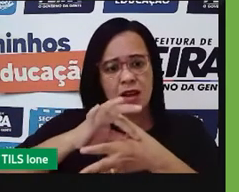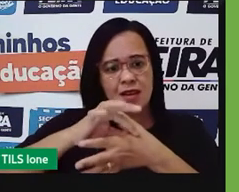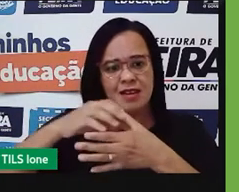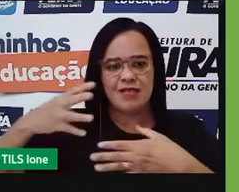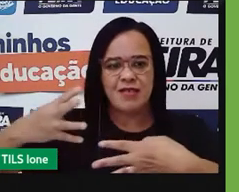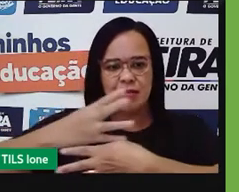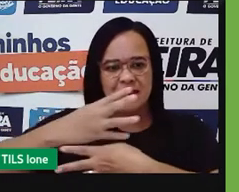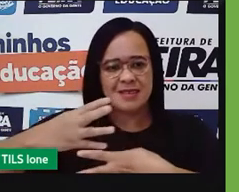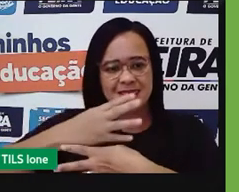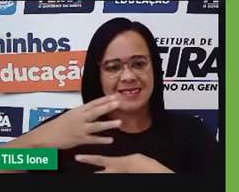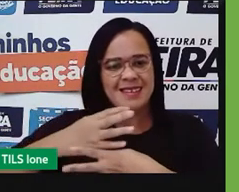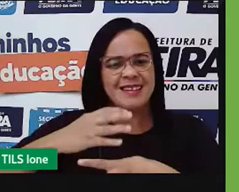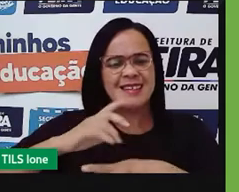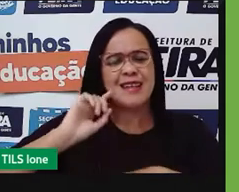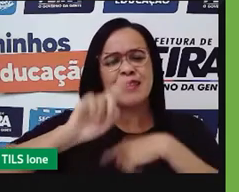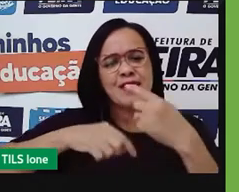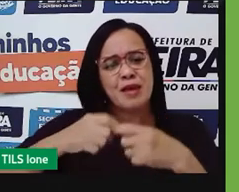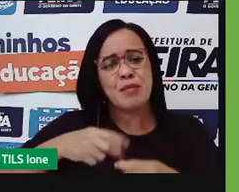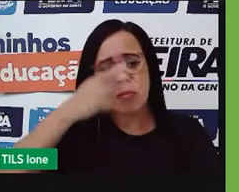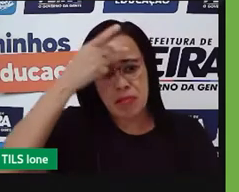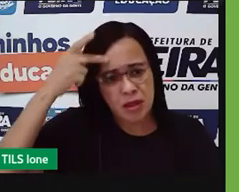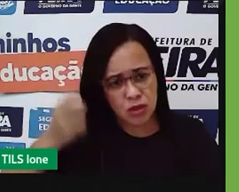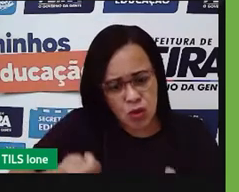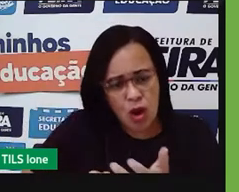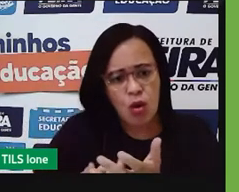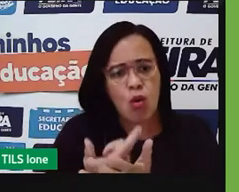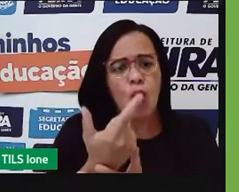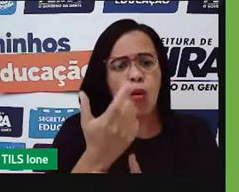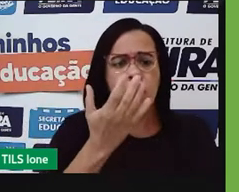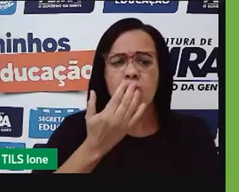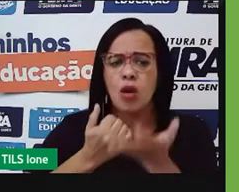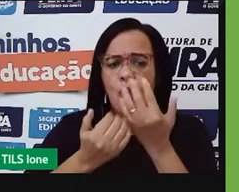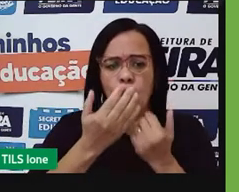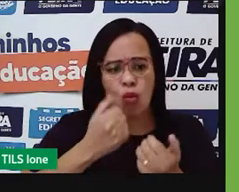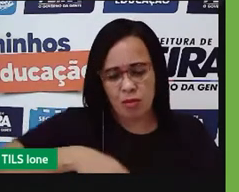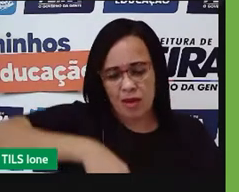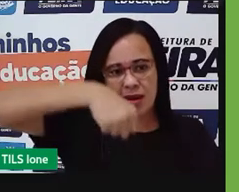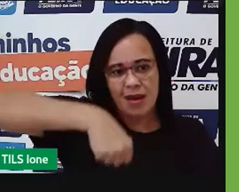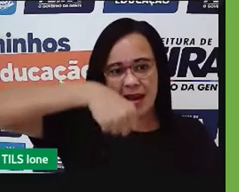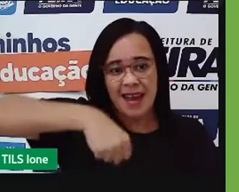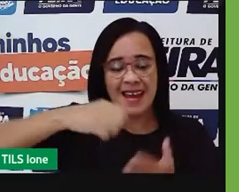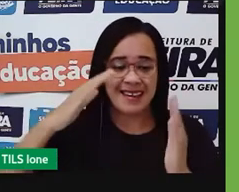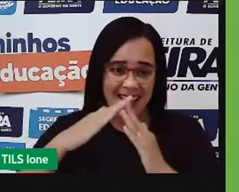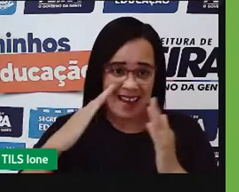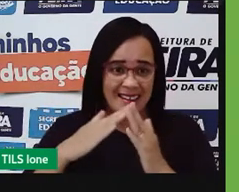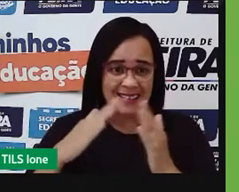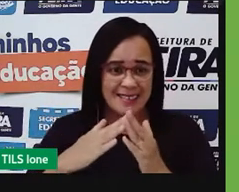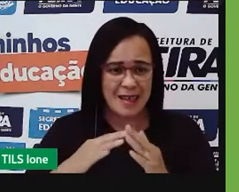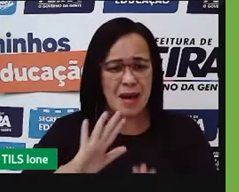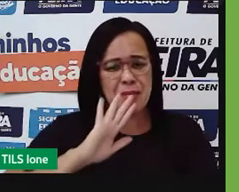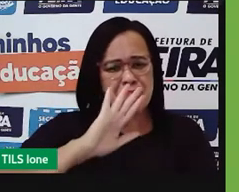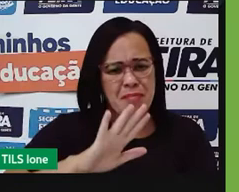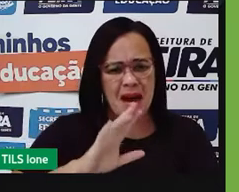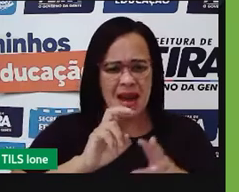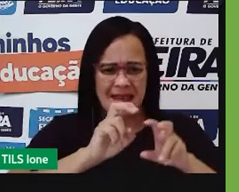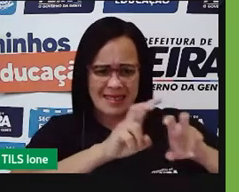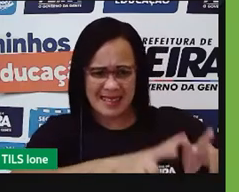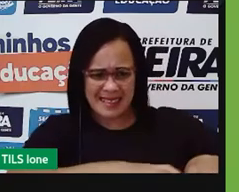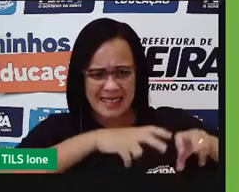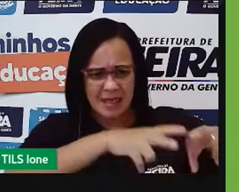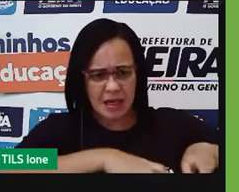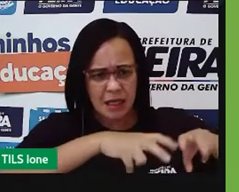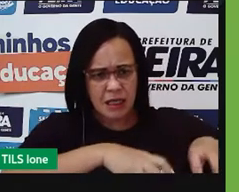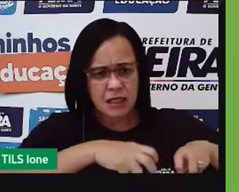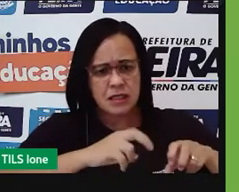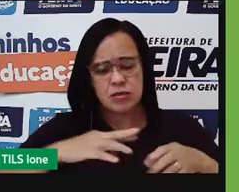acaba comprando e consumindo. Mas não fique pensando que essa inter-relação para por aí, não só o campo, né, mandando para a